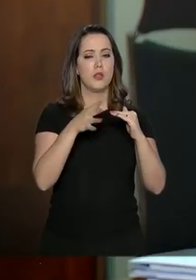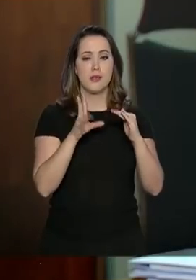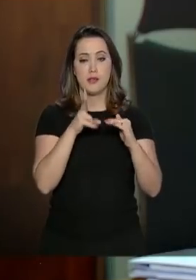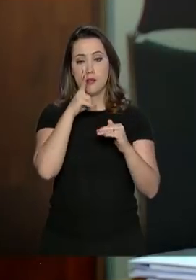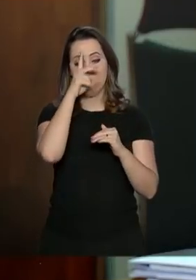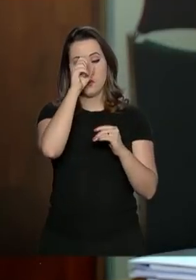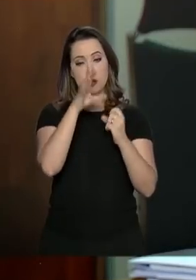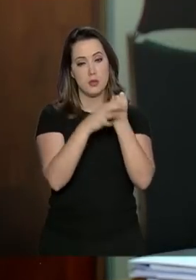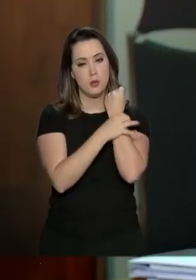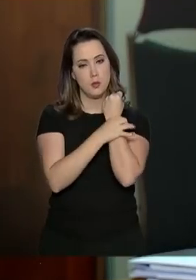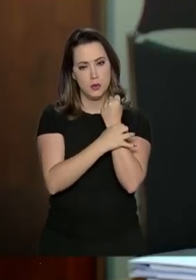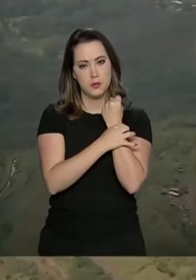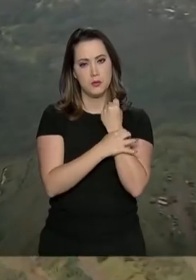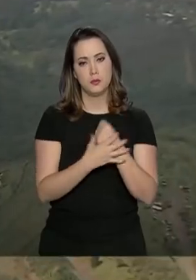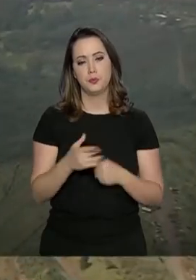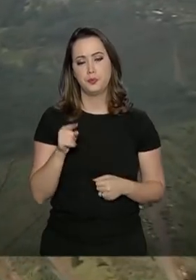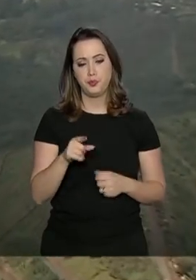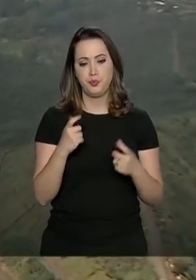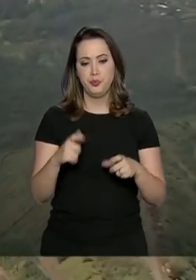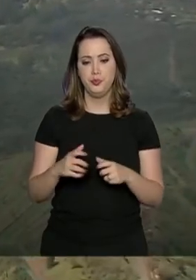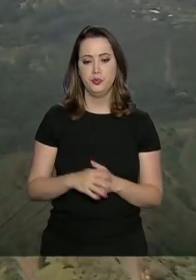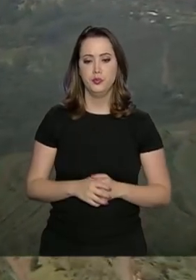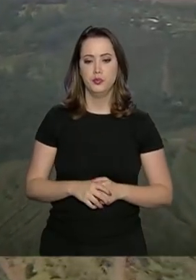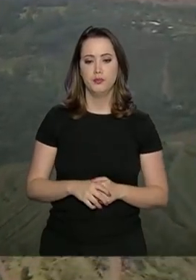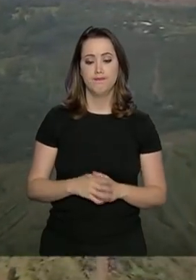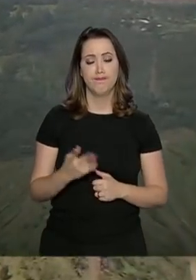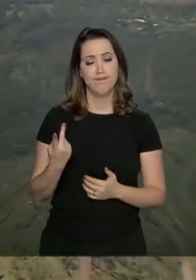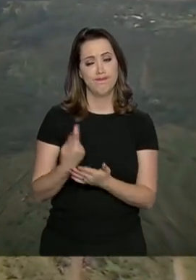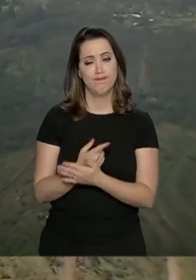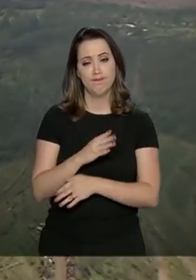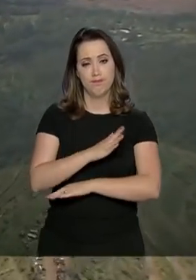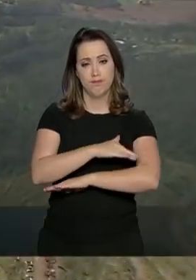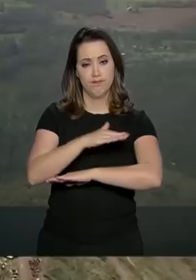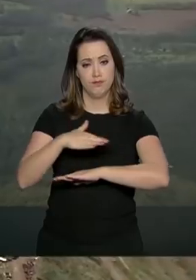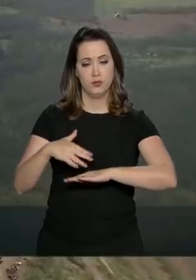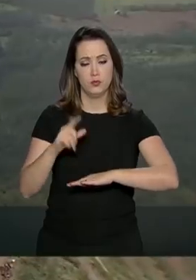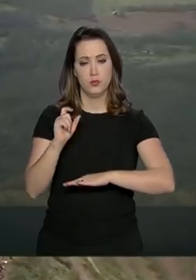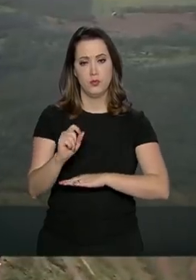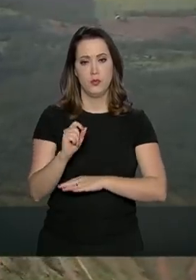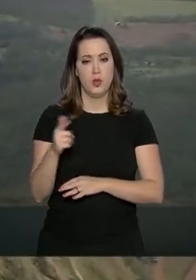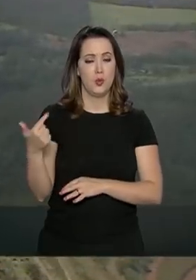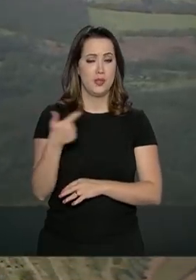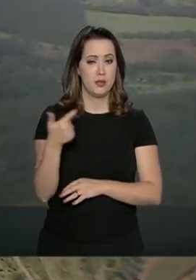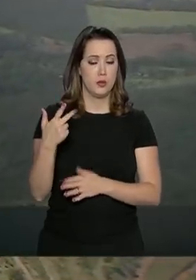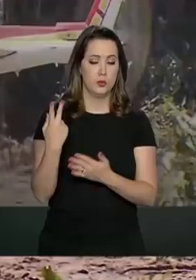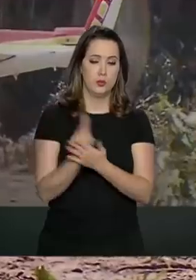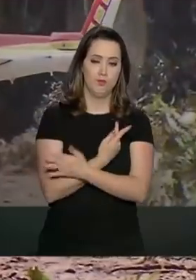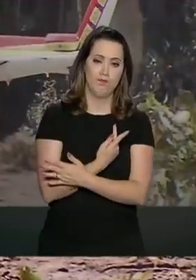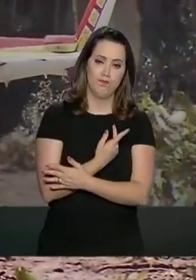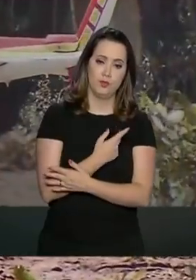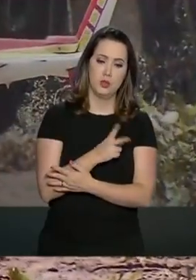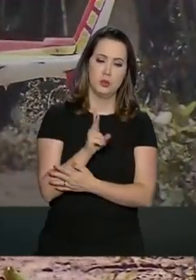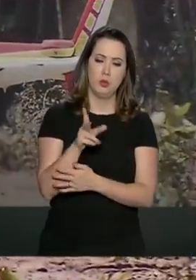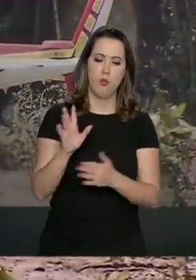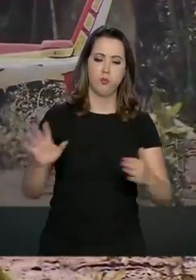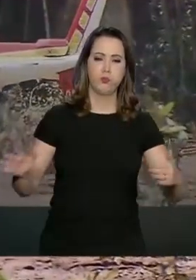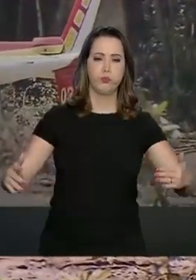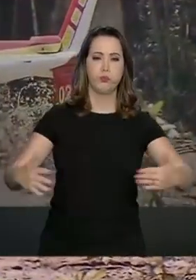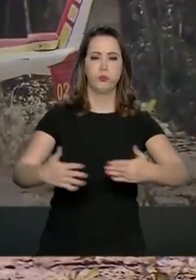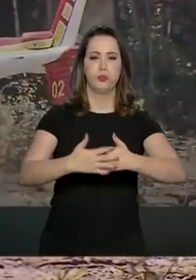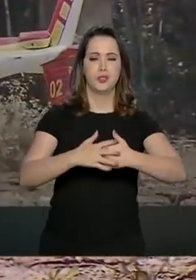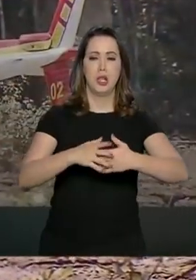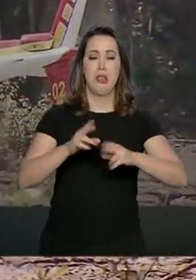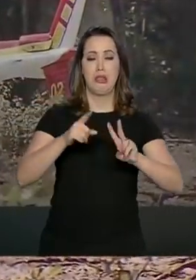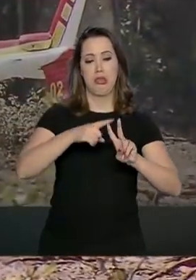de segurança, para ela ter a estabilidade. O rompimento da barragem de rejeitos em Brumadinho foi o segundo desastre com uma estrutura da